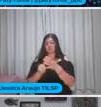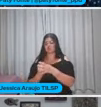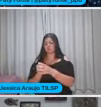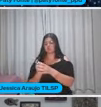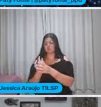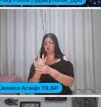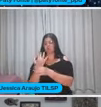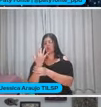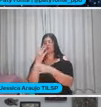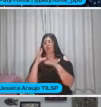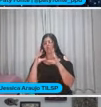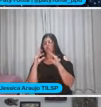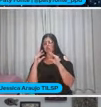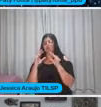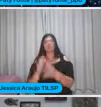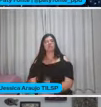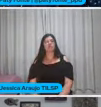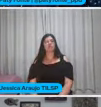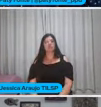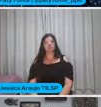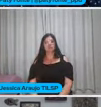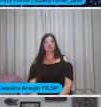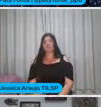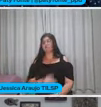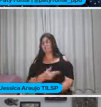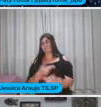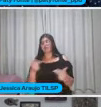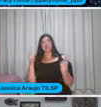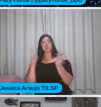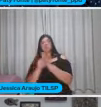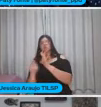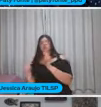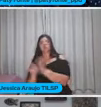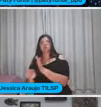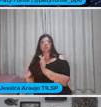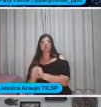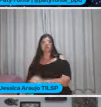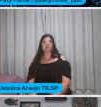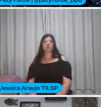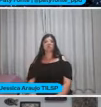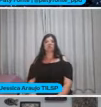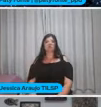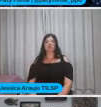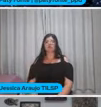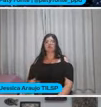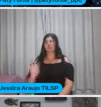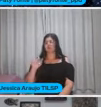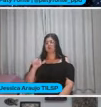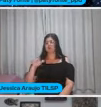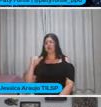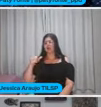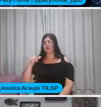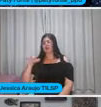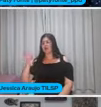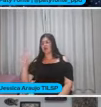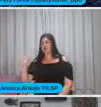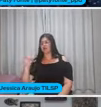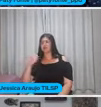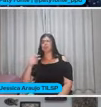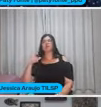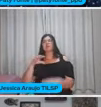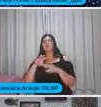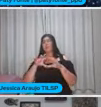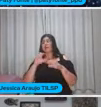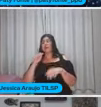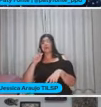algodão Dá margem A várias perguntas Um terrário Feito numa garrafa pet Dá margem